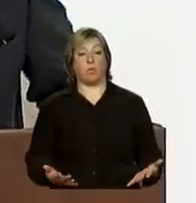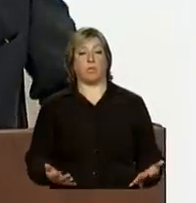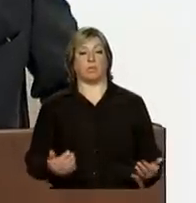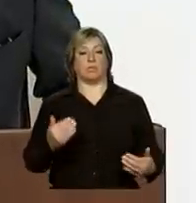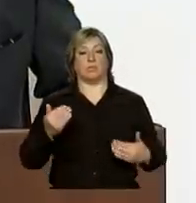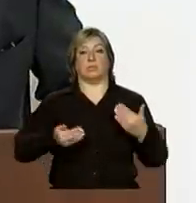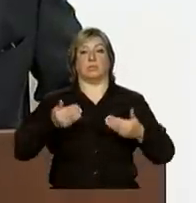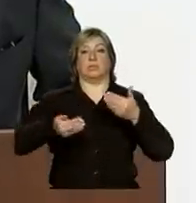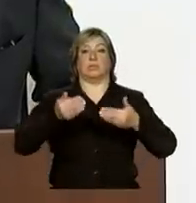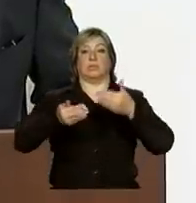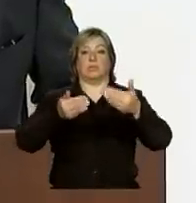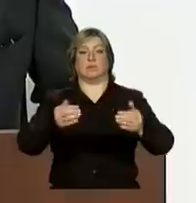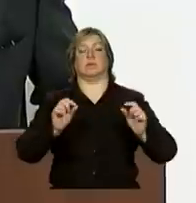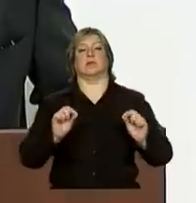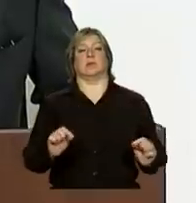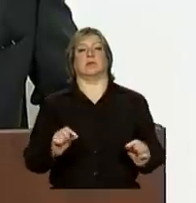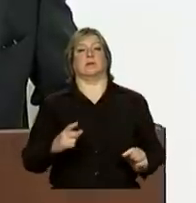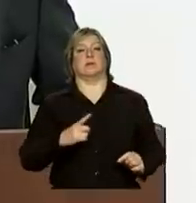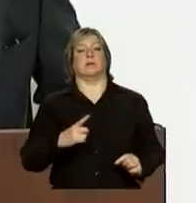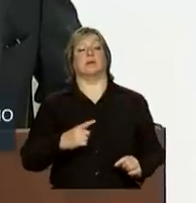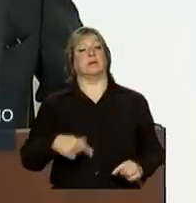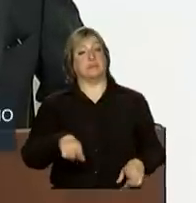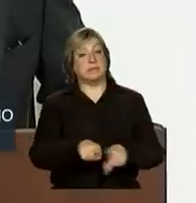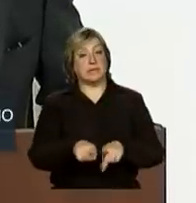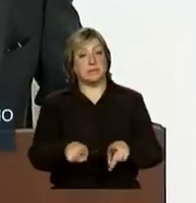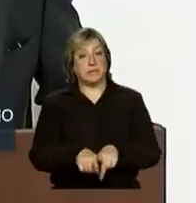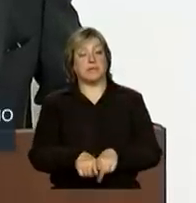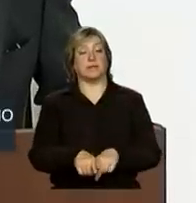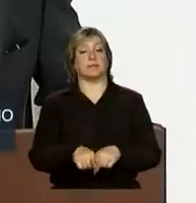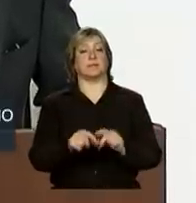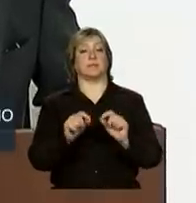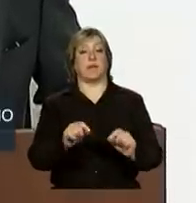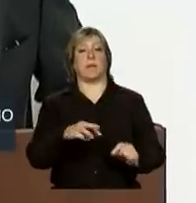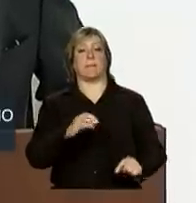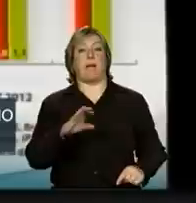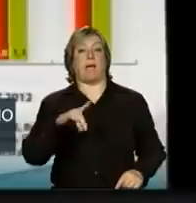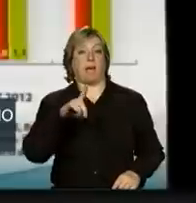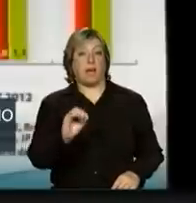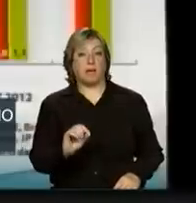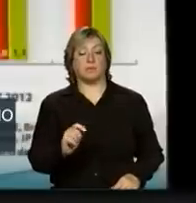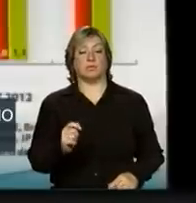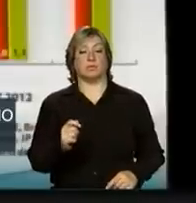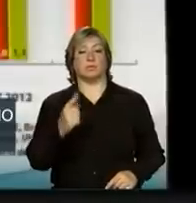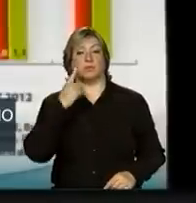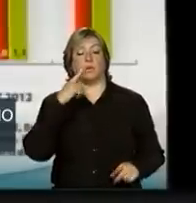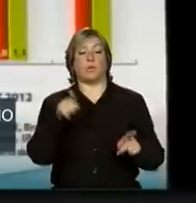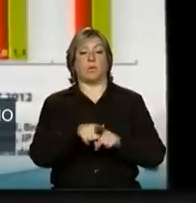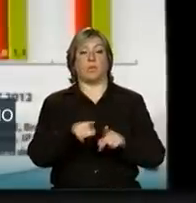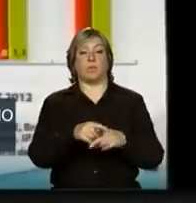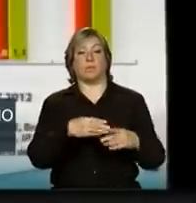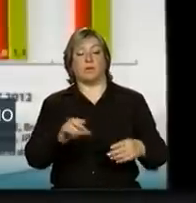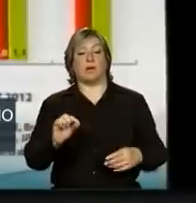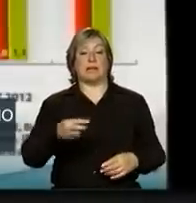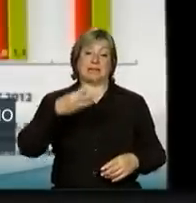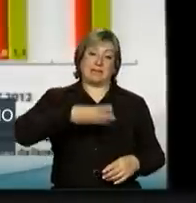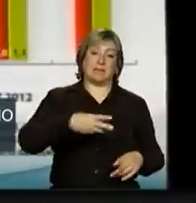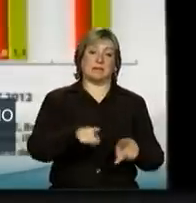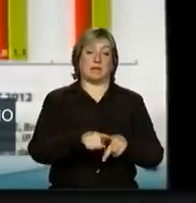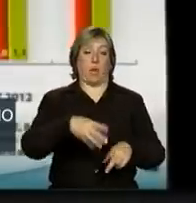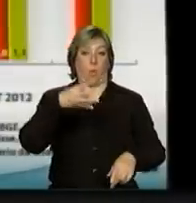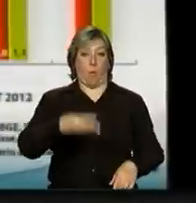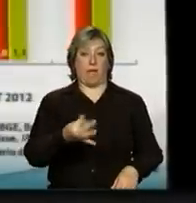crescimento, e ainda, segundo as projeções de mercado, para o terceiro e quarto trimestre,